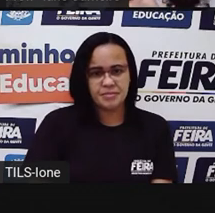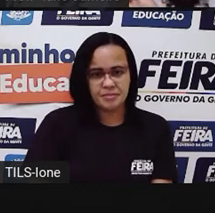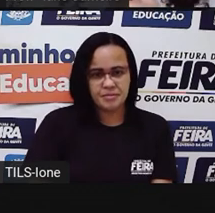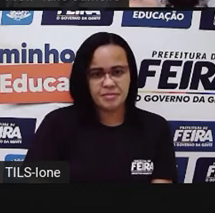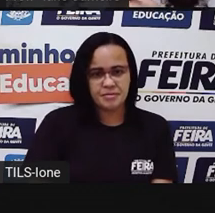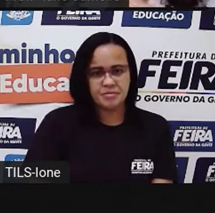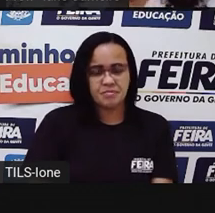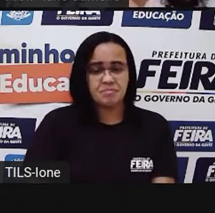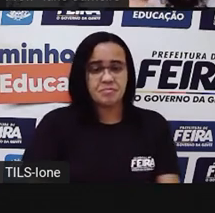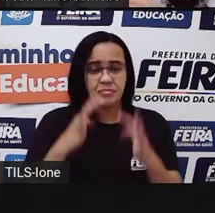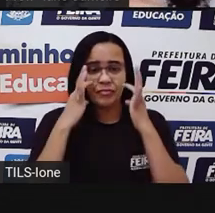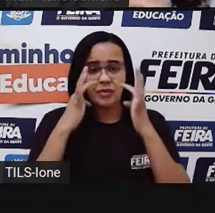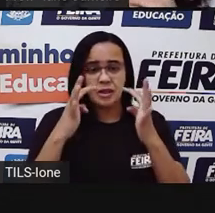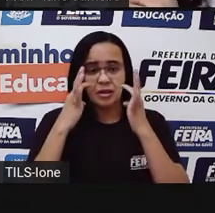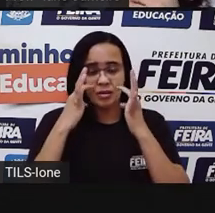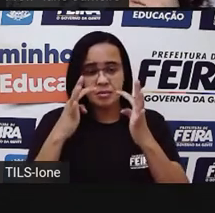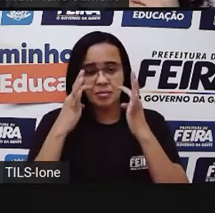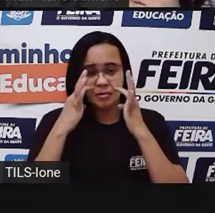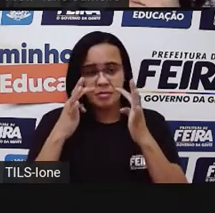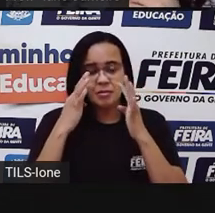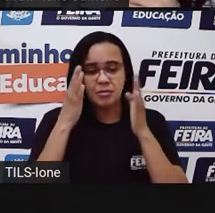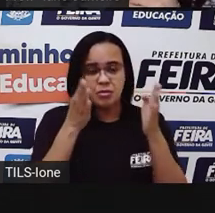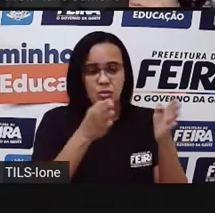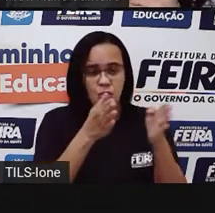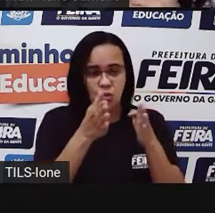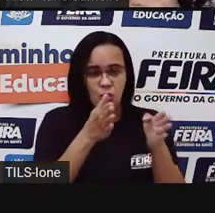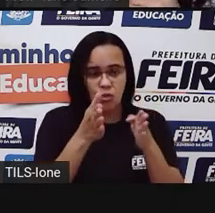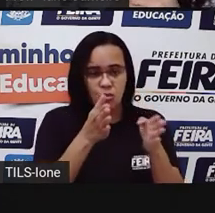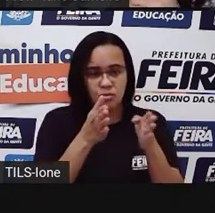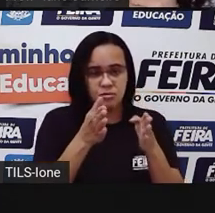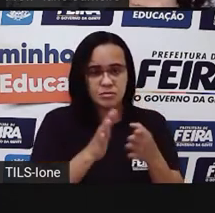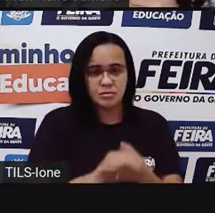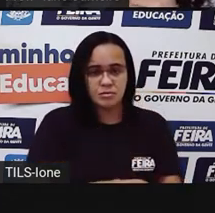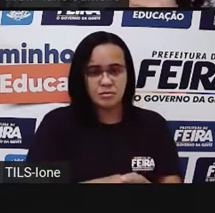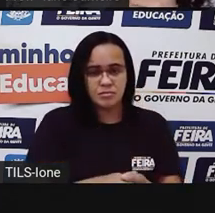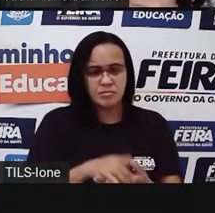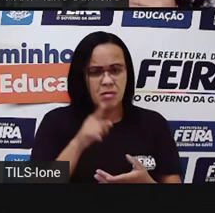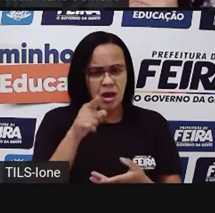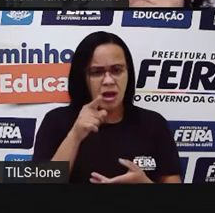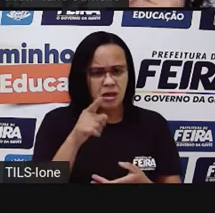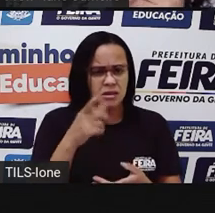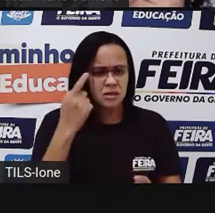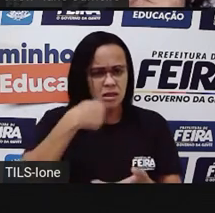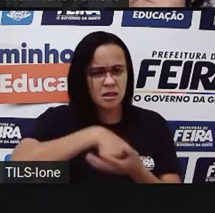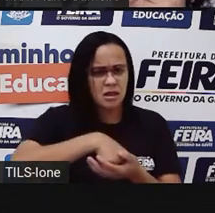vocês visualizarem o espaço. Tá bom? Essa nota aqui, quanto é que custa?